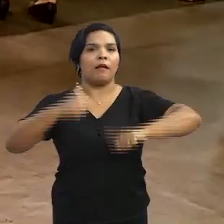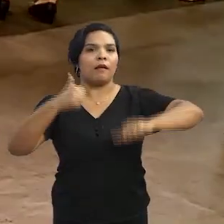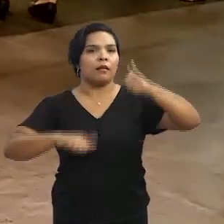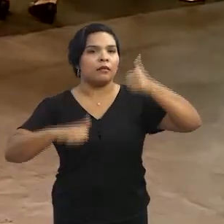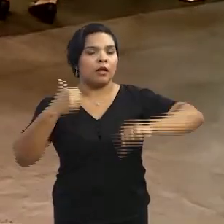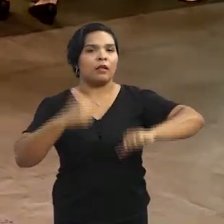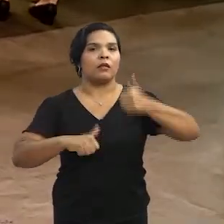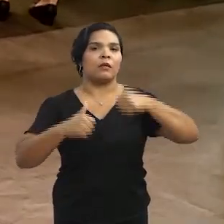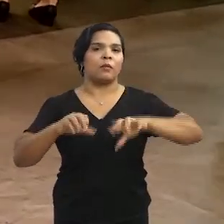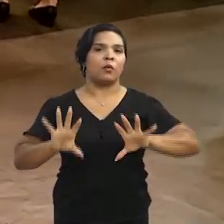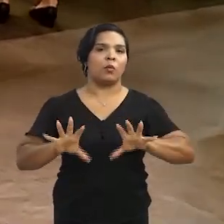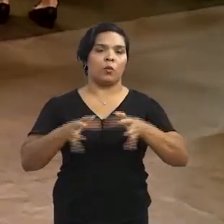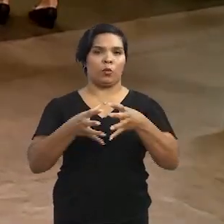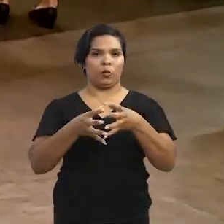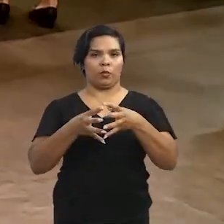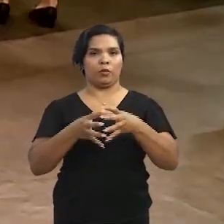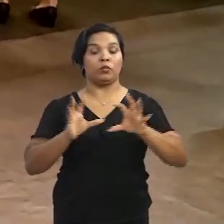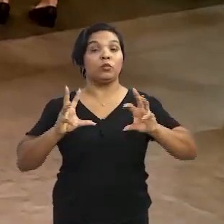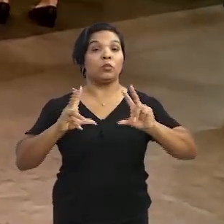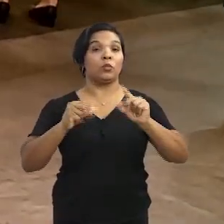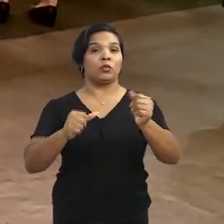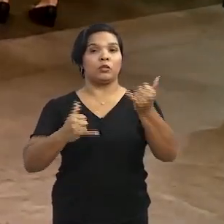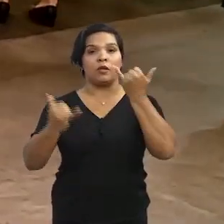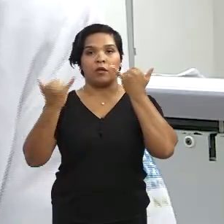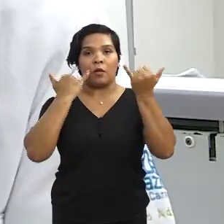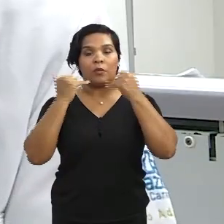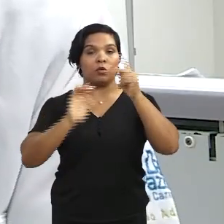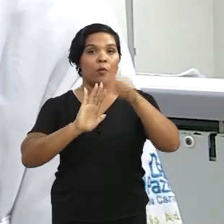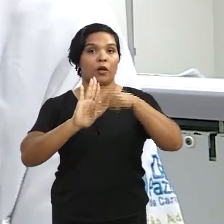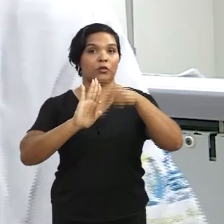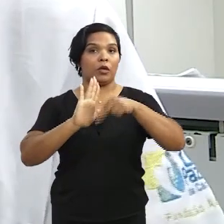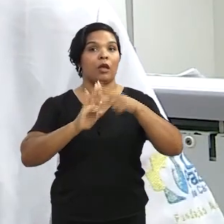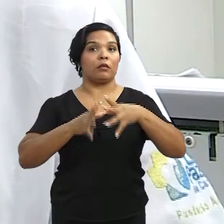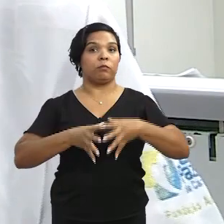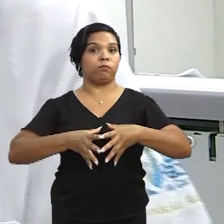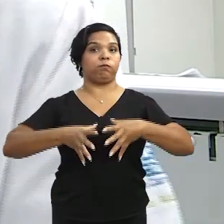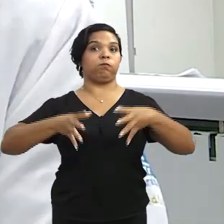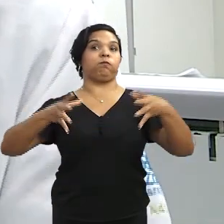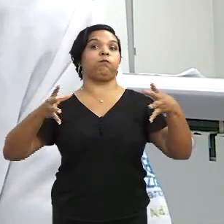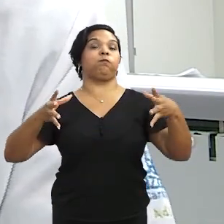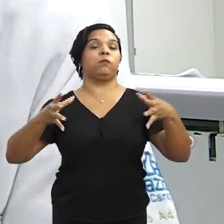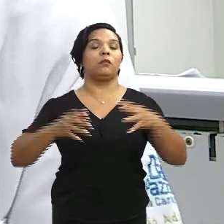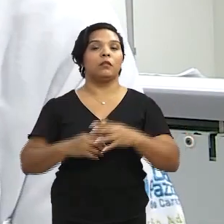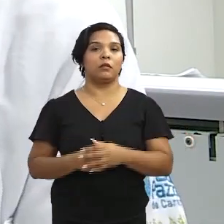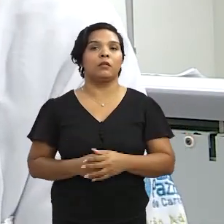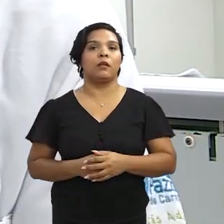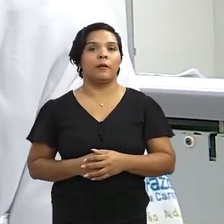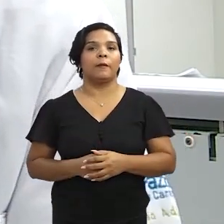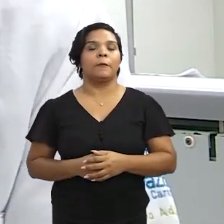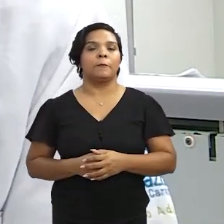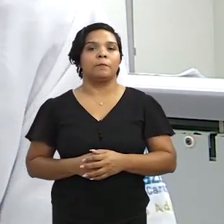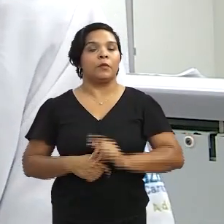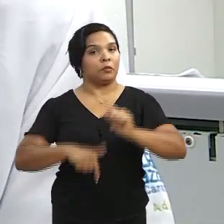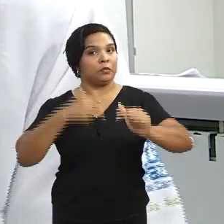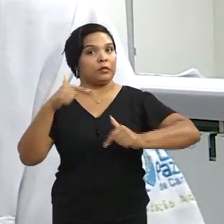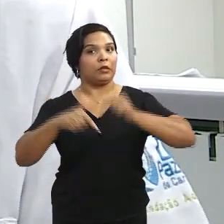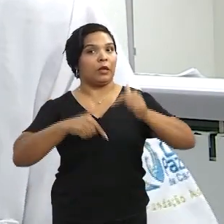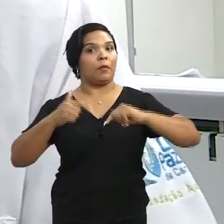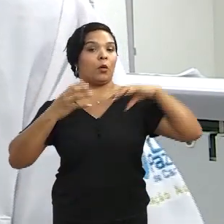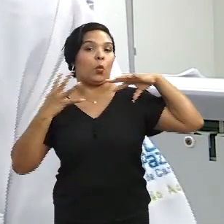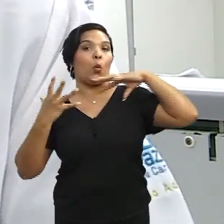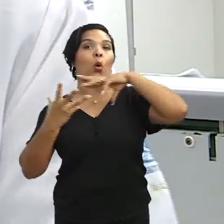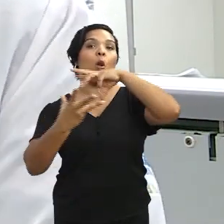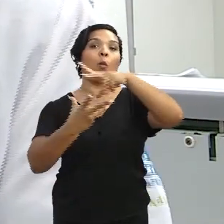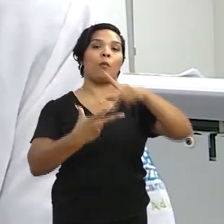analisadas pelo consórcio. De posse de todas essas informações, um projeto enorme, um esforço, posso dizer, até